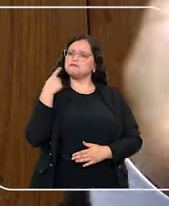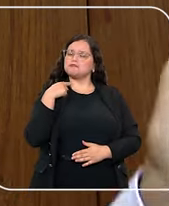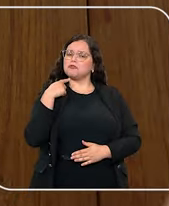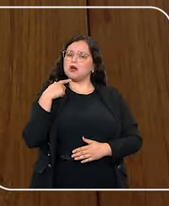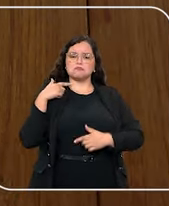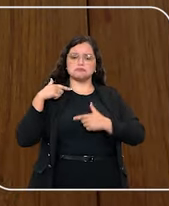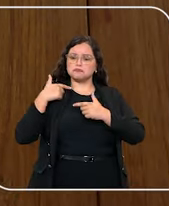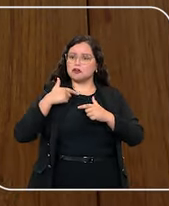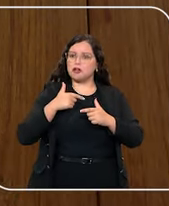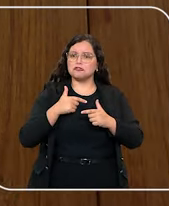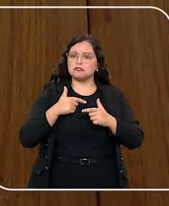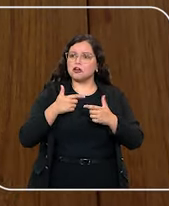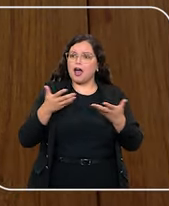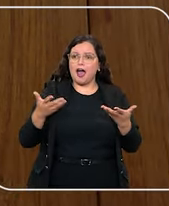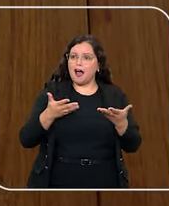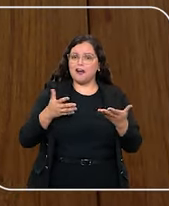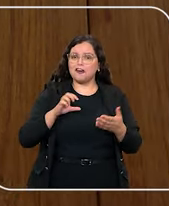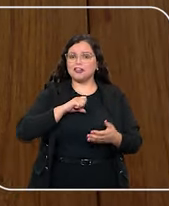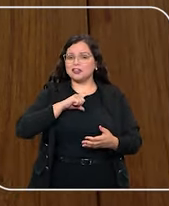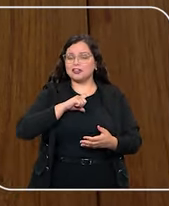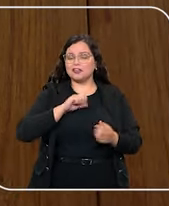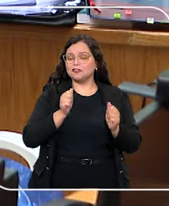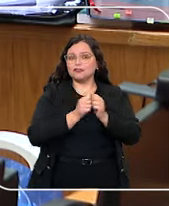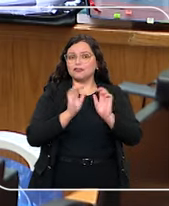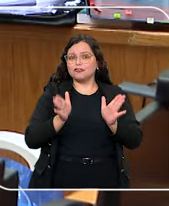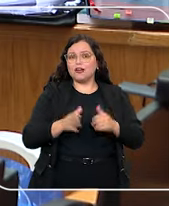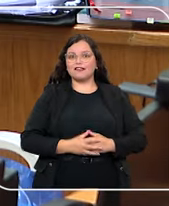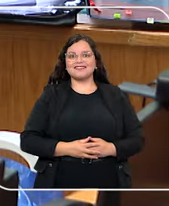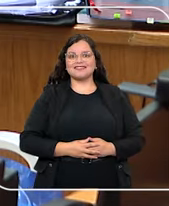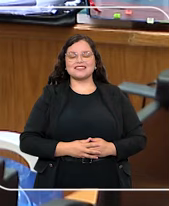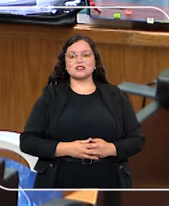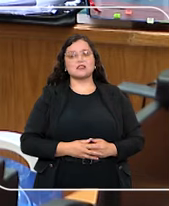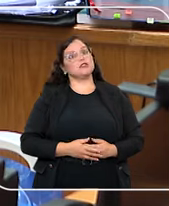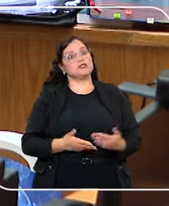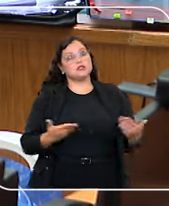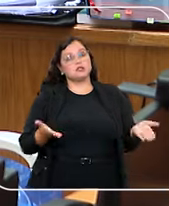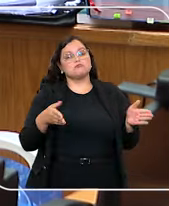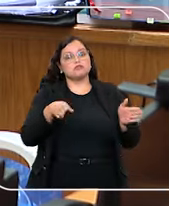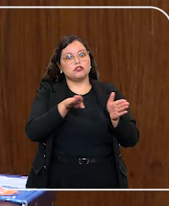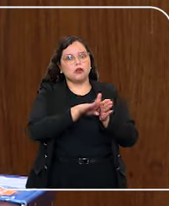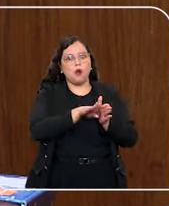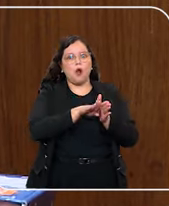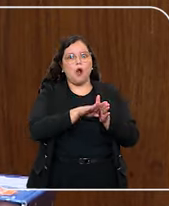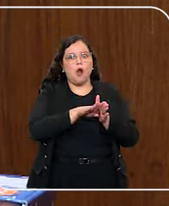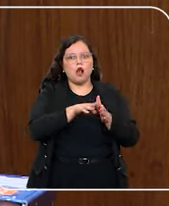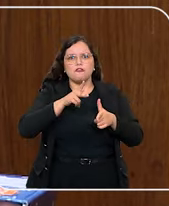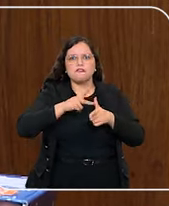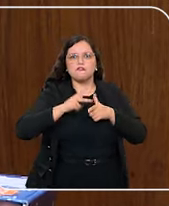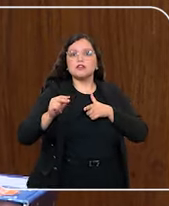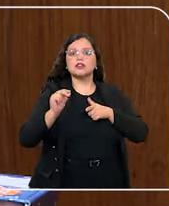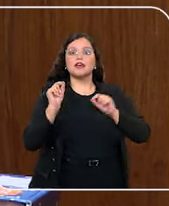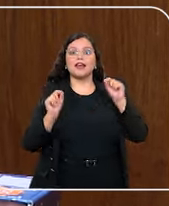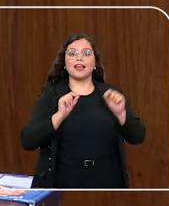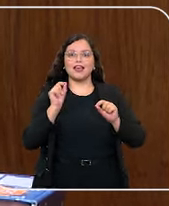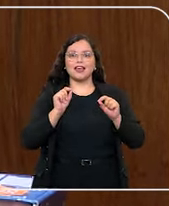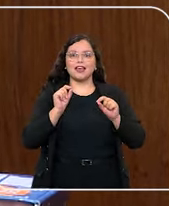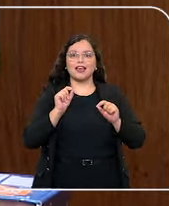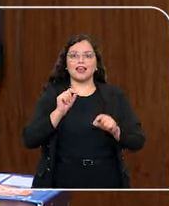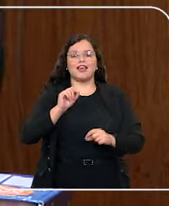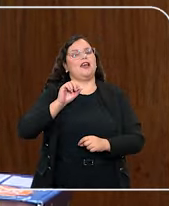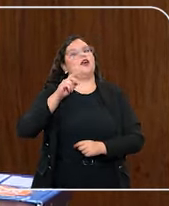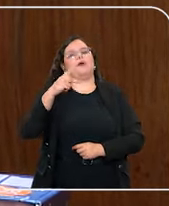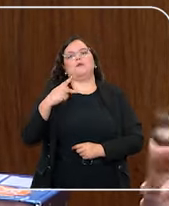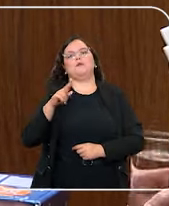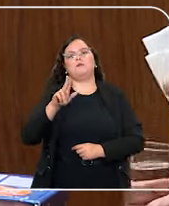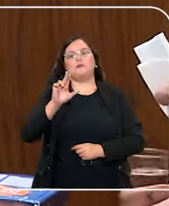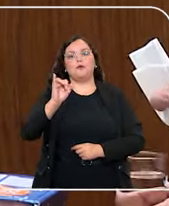tradicionalmente comparecem a esta corte. E chegado o grande momento, o vencedor da competição foi a